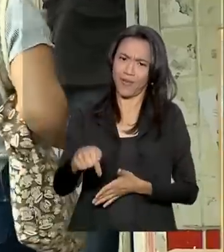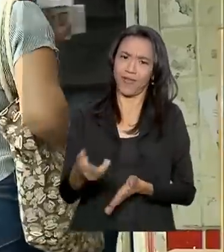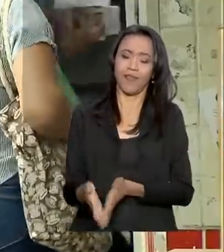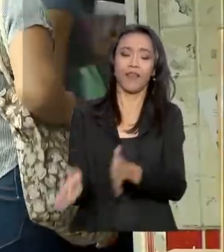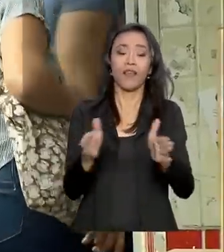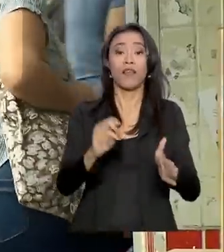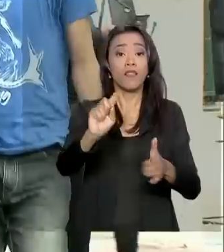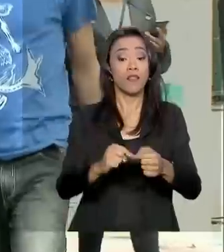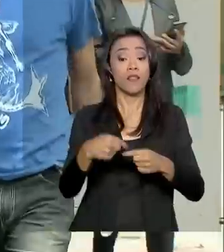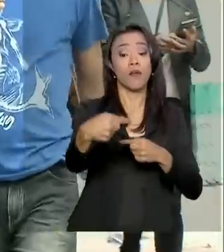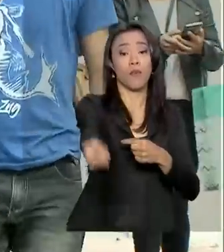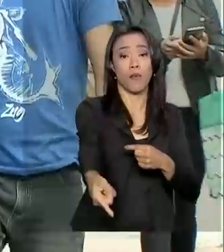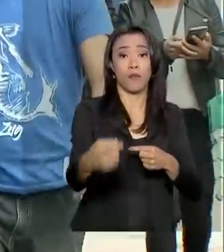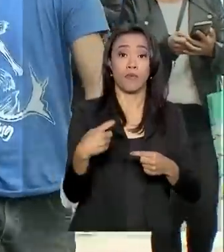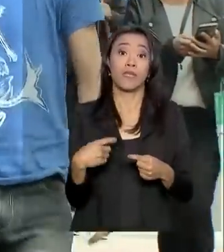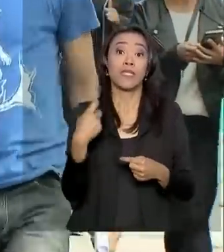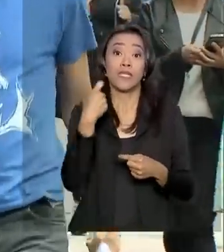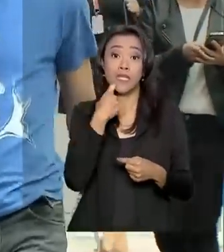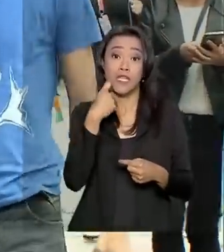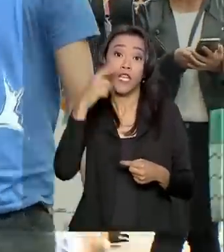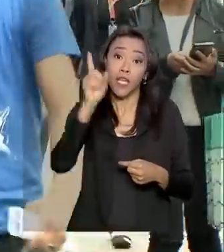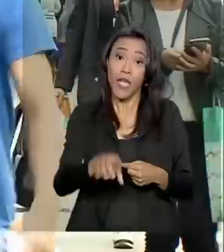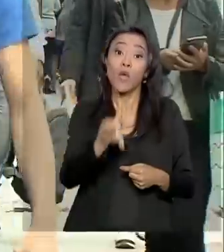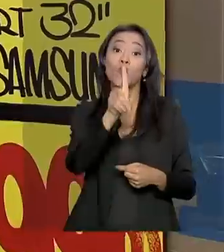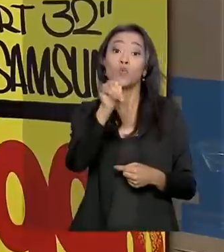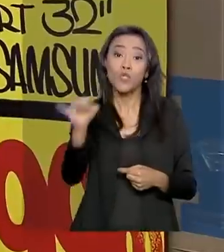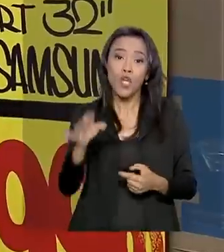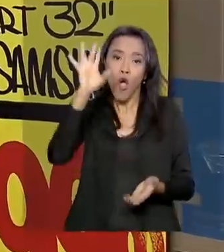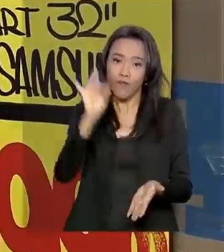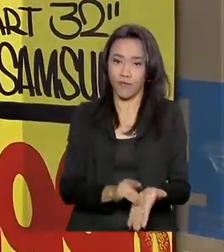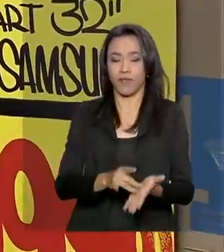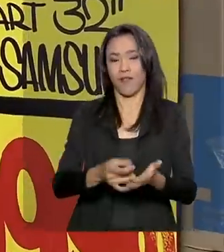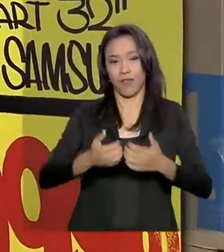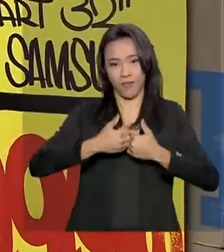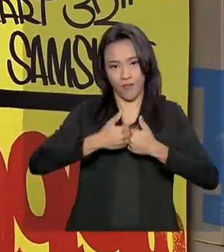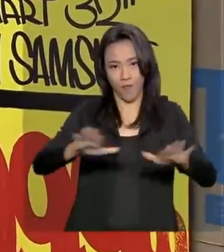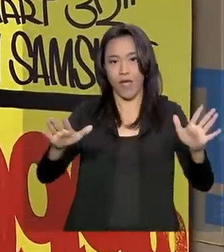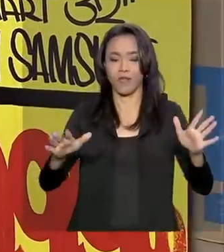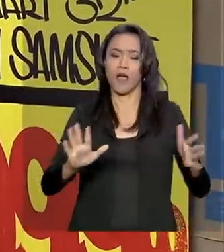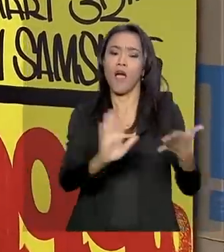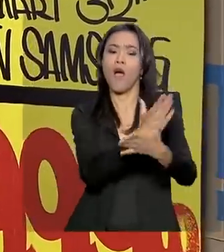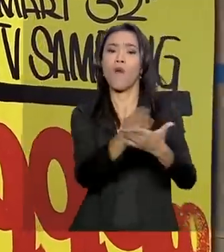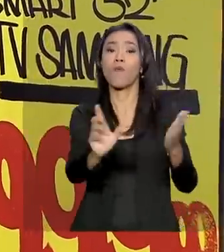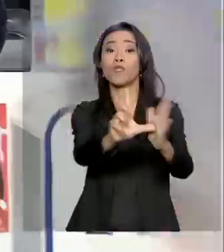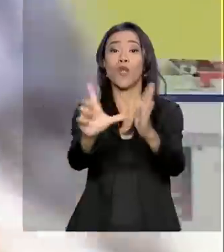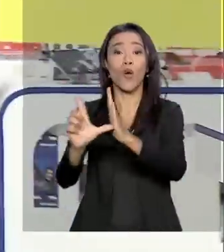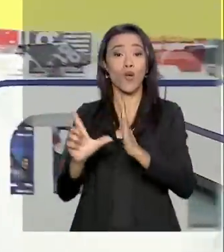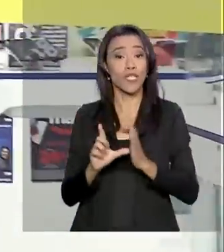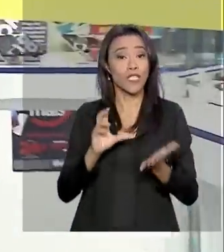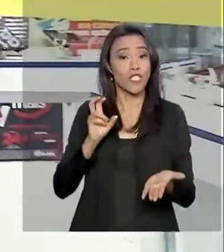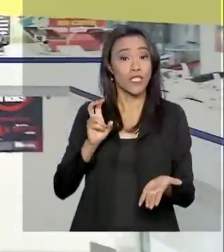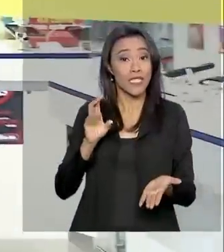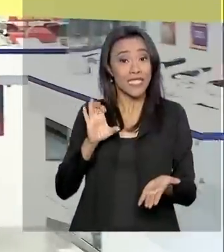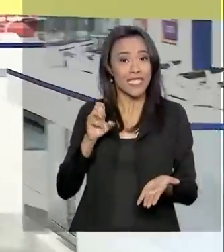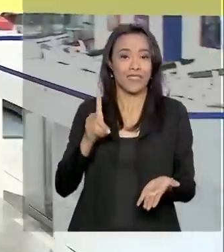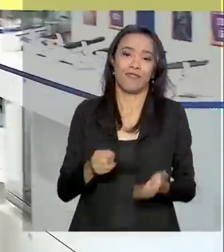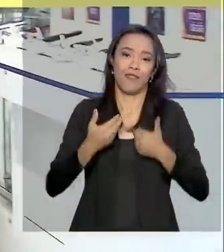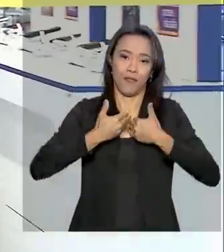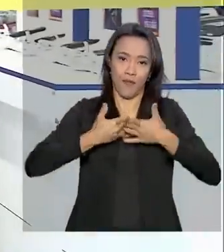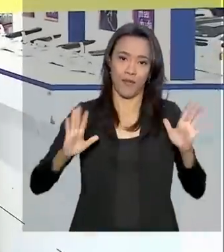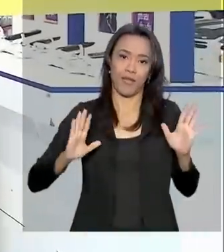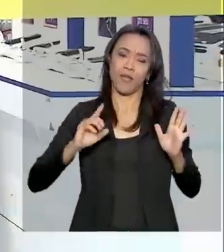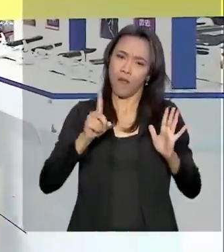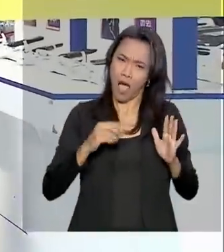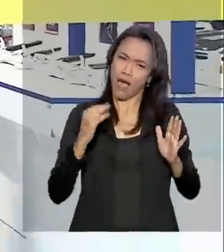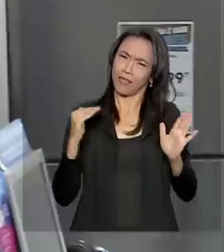próxima sexta-feira, primeiro dia oficial da campanha, algumas lojas devem abrir mais cedo. Os descontos podem chegar